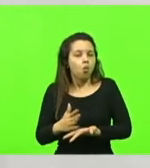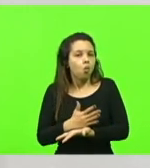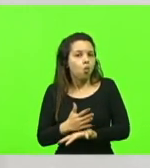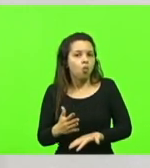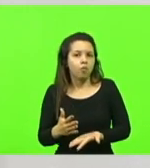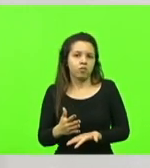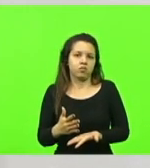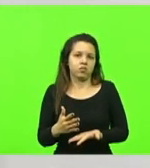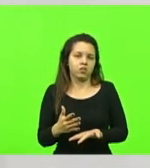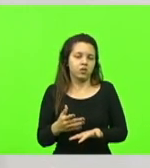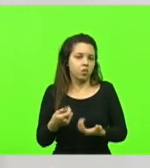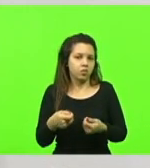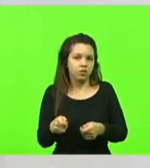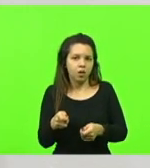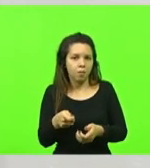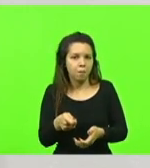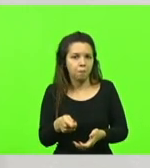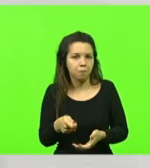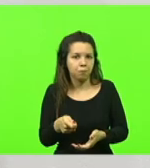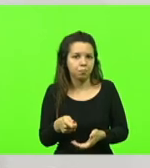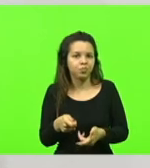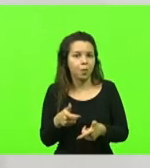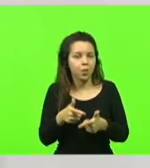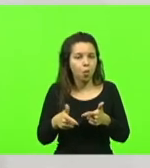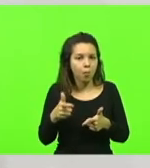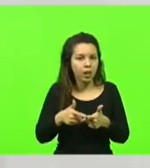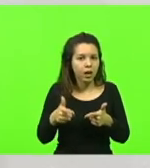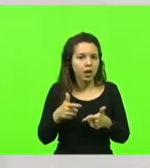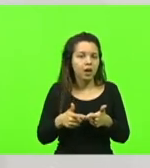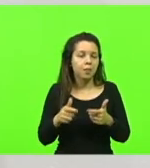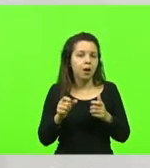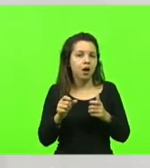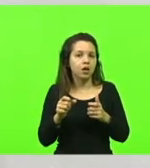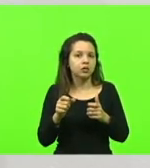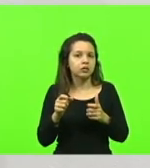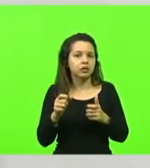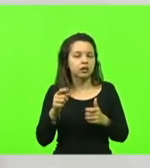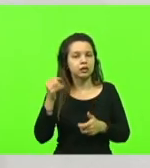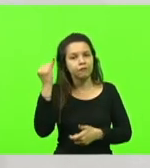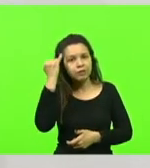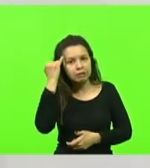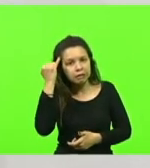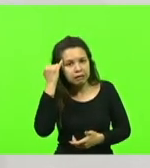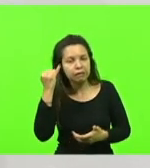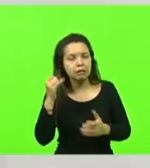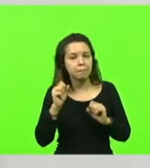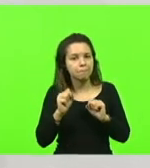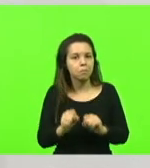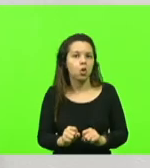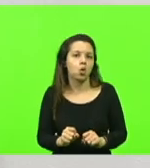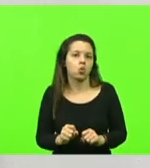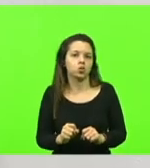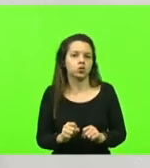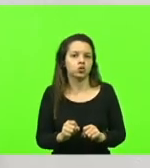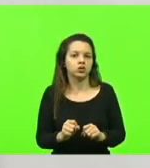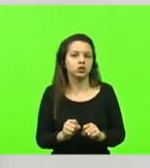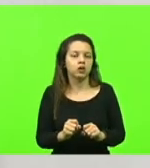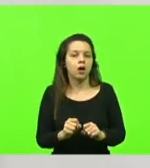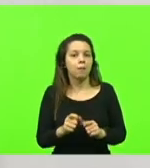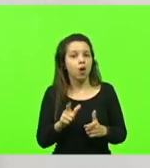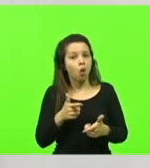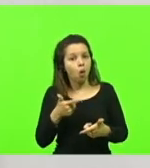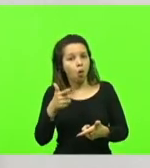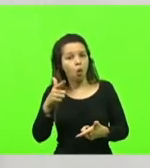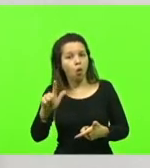obrigatoriamente em problema de deficiência mental, mas muitas, como a forma tetraplégica e outras,